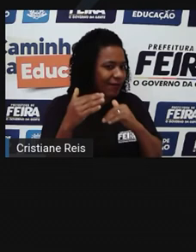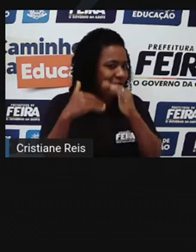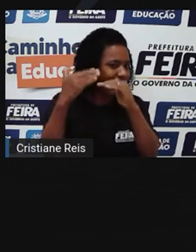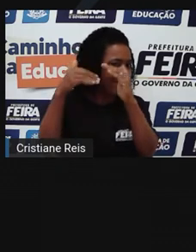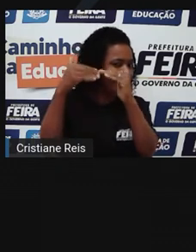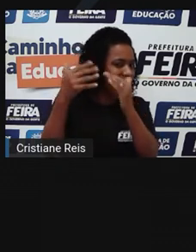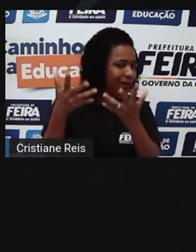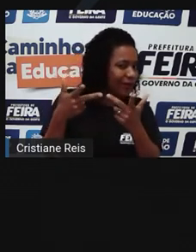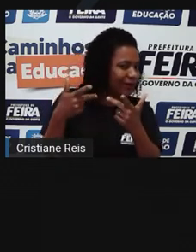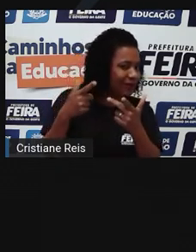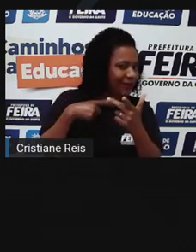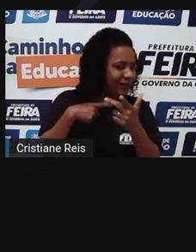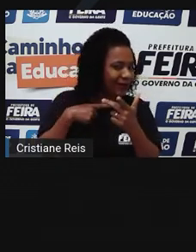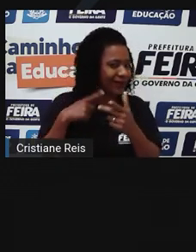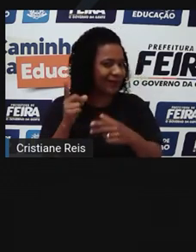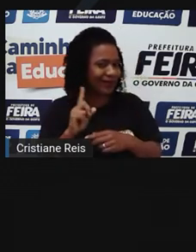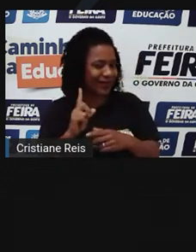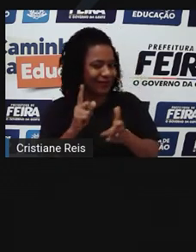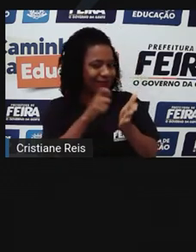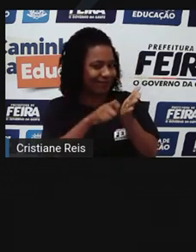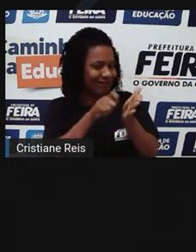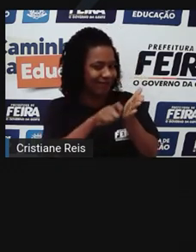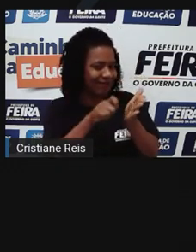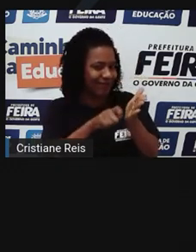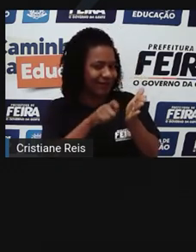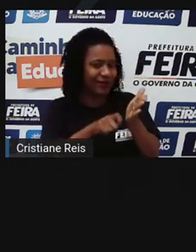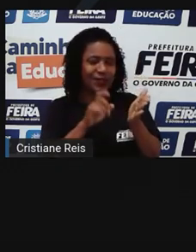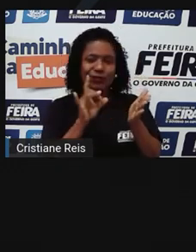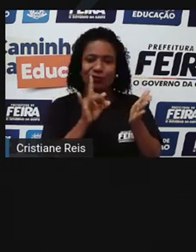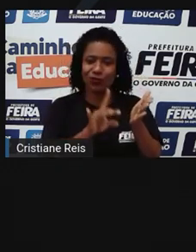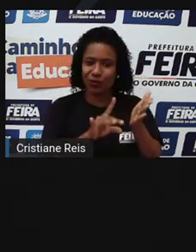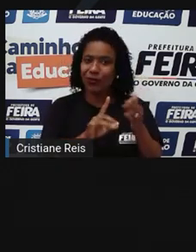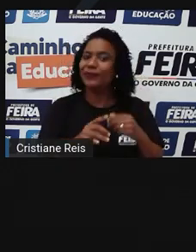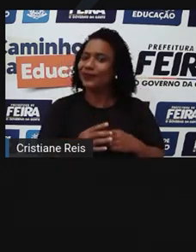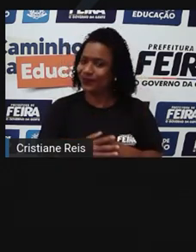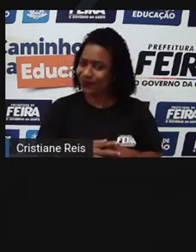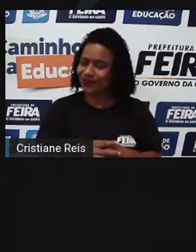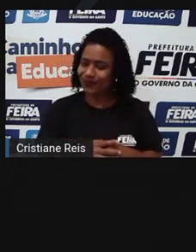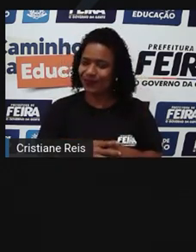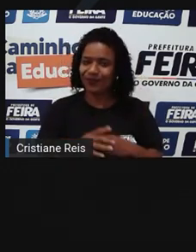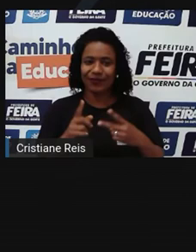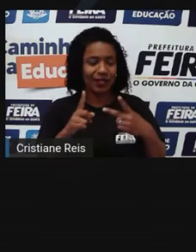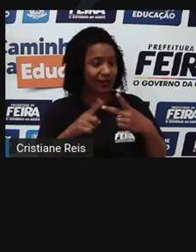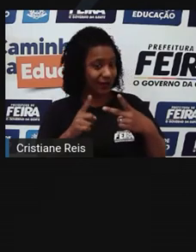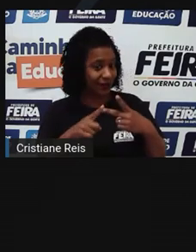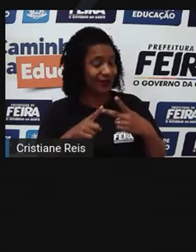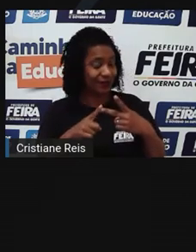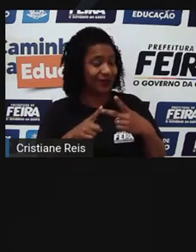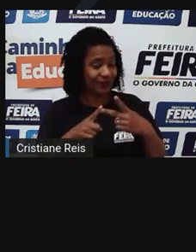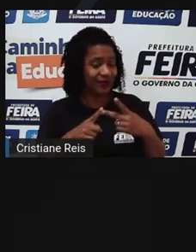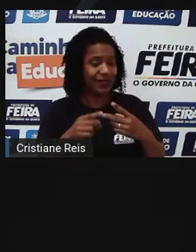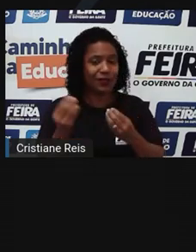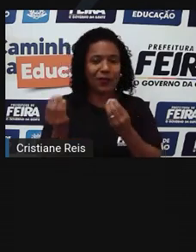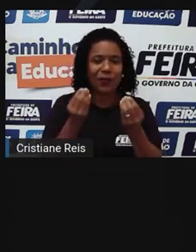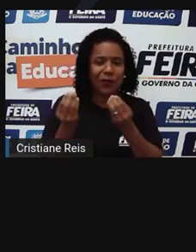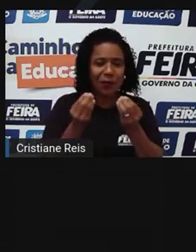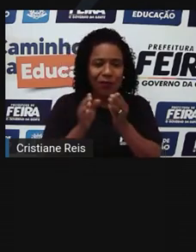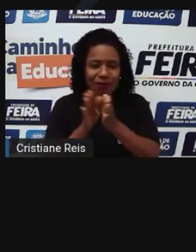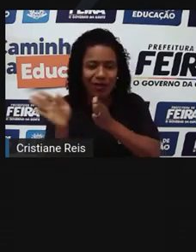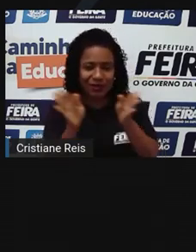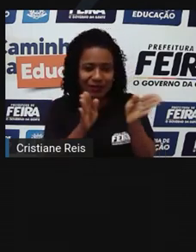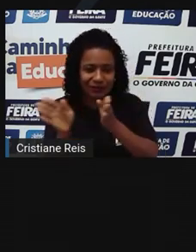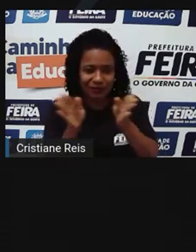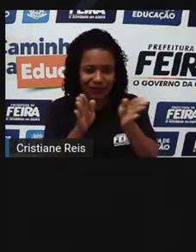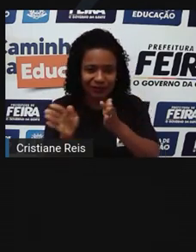criança. O ensino fundamental é a etapa obrigatória da educação básica. O acesso a esse